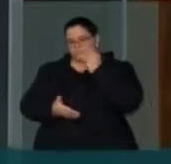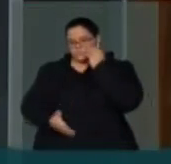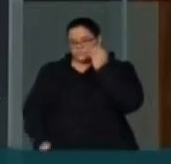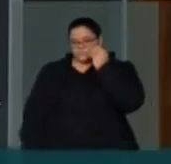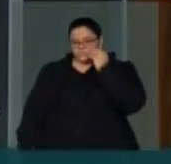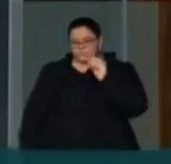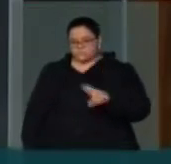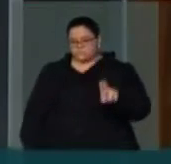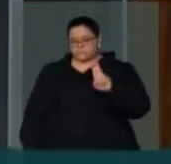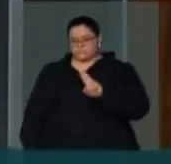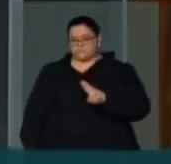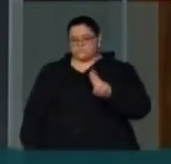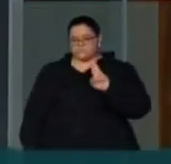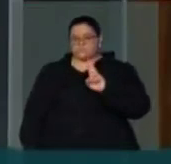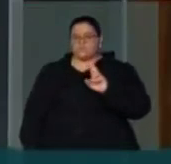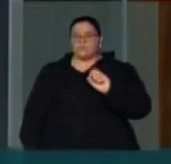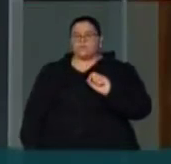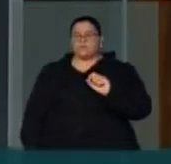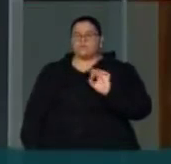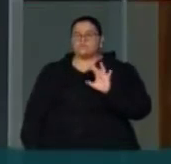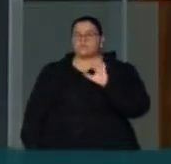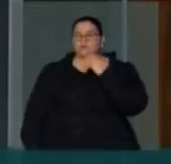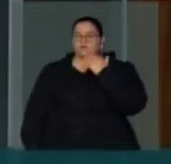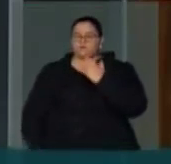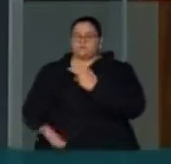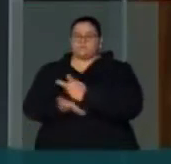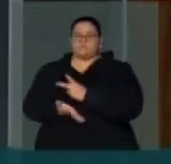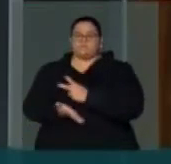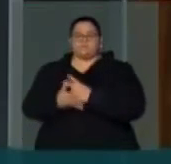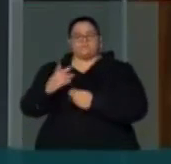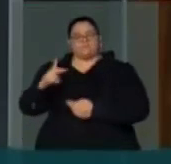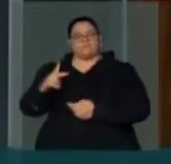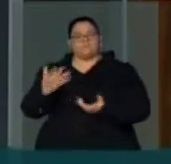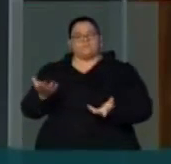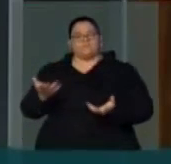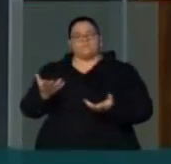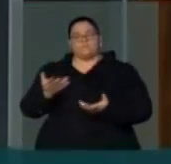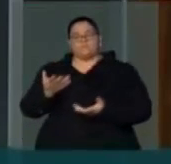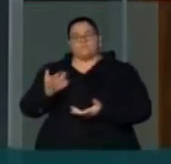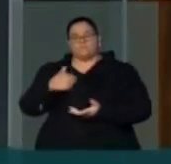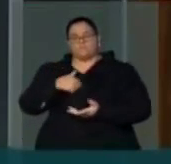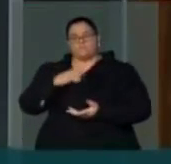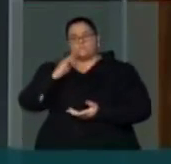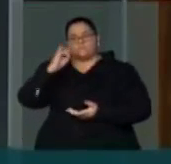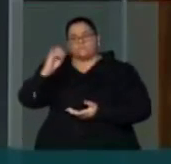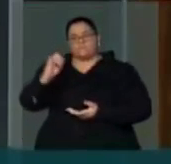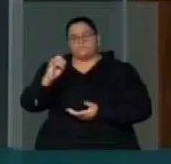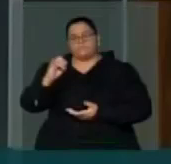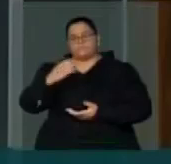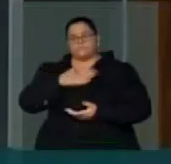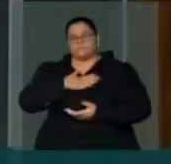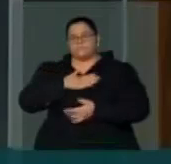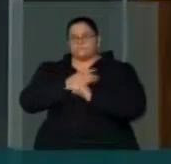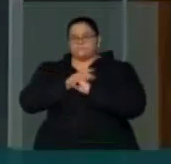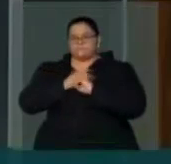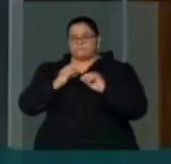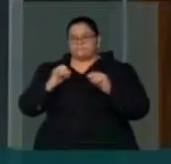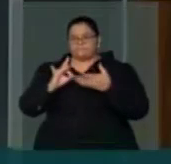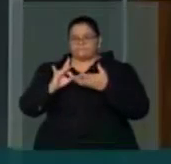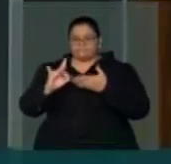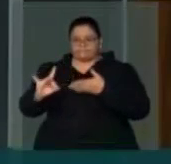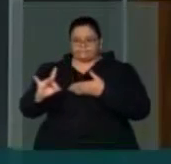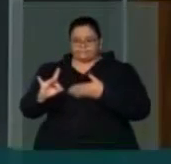explicar o inexplicável. Portanto, quero deixar aqui a nossa manifestação de repúdio